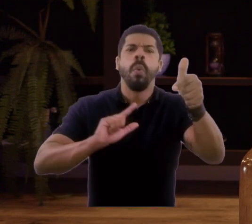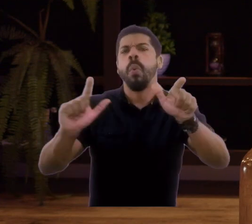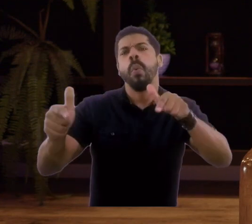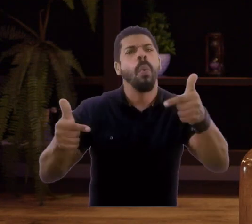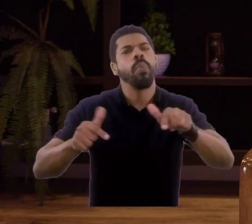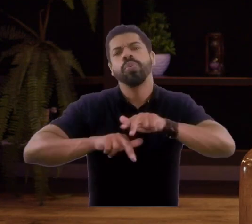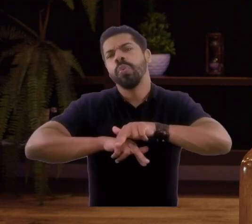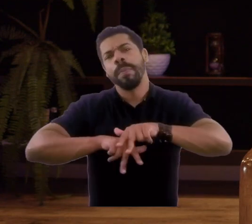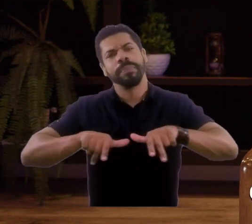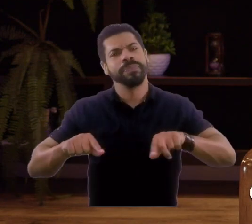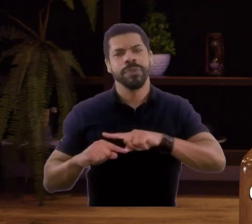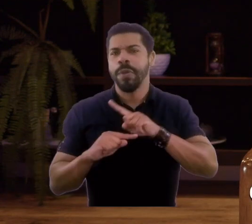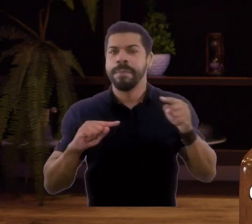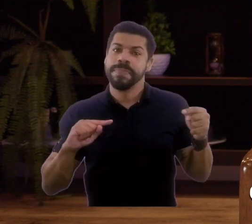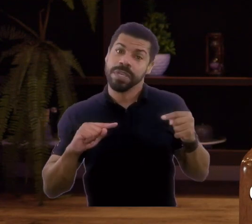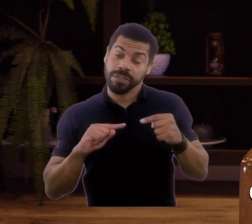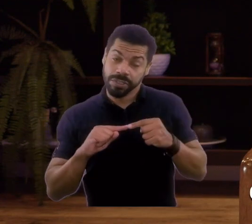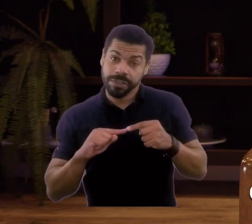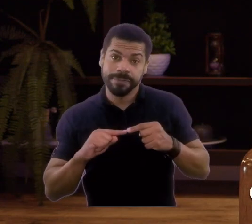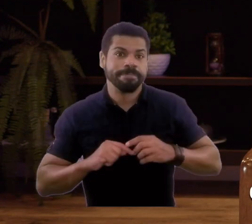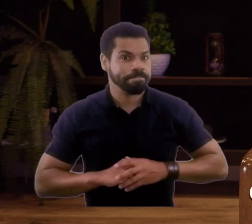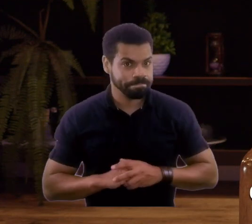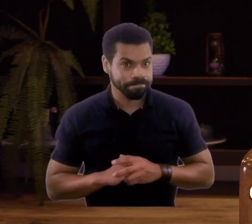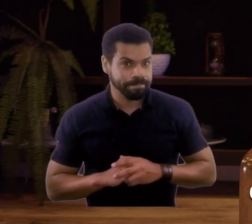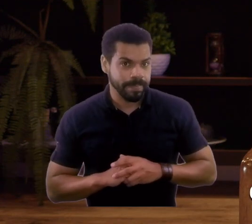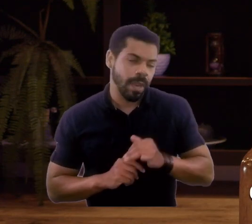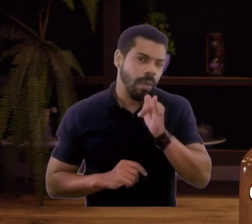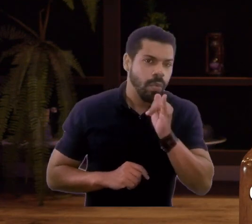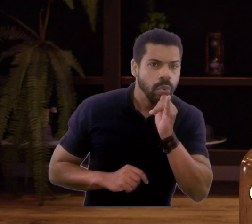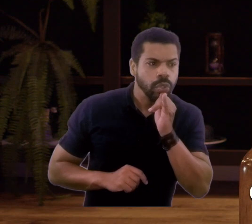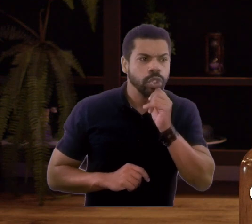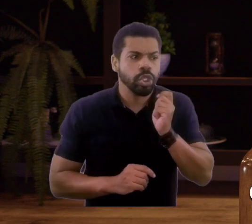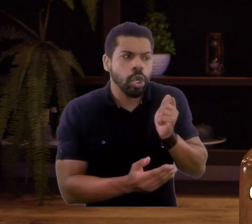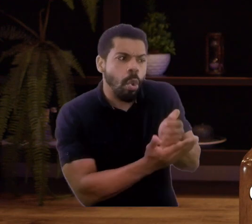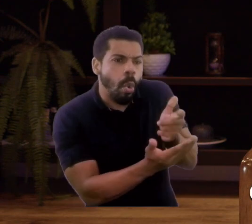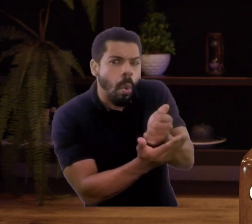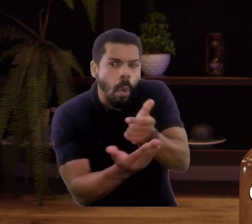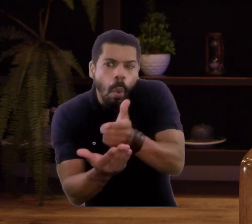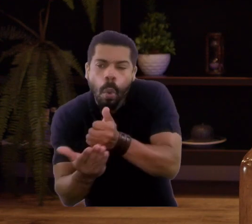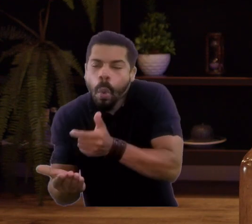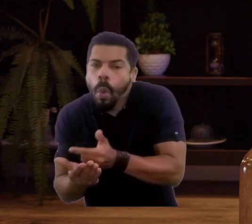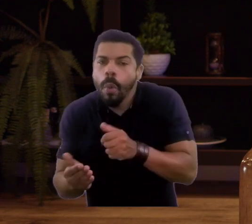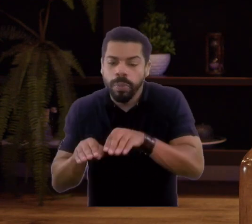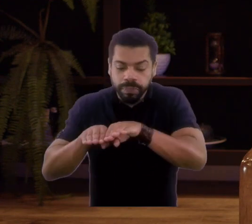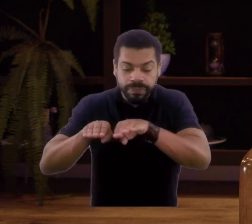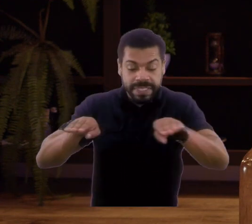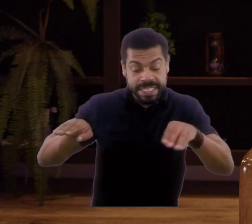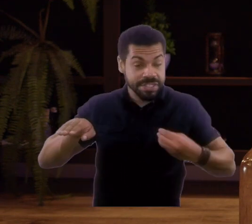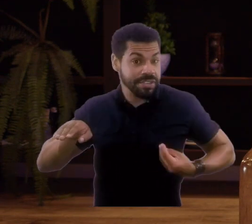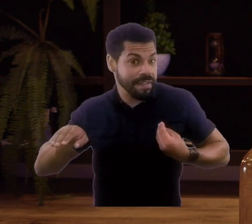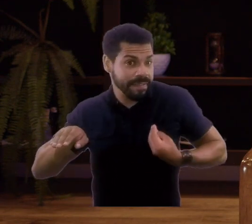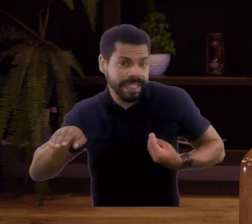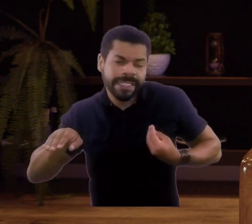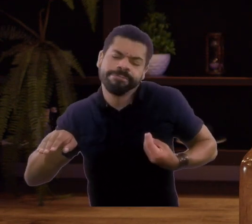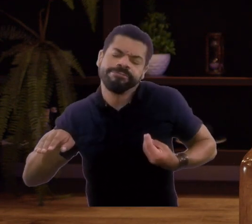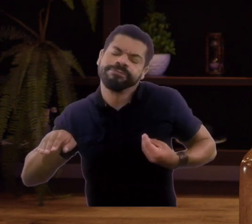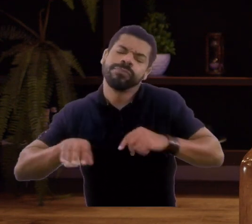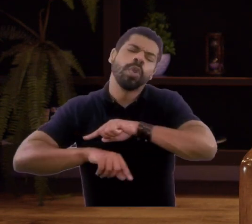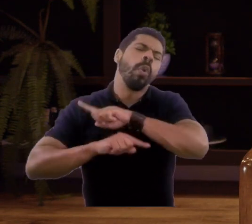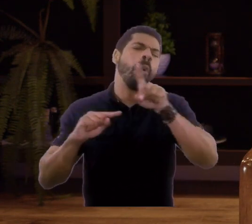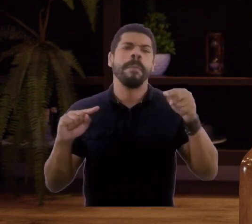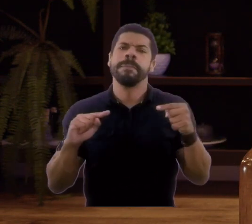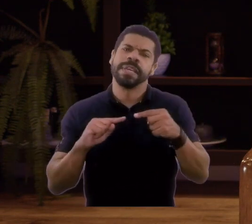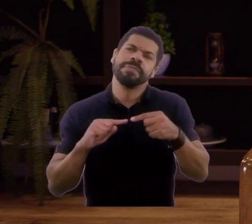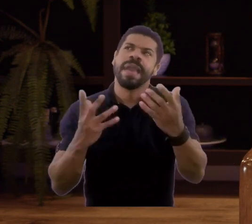vai passar a ter outros objetivos que são objetivos relacionados a objetivos de consumo, status,